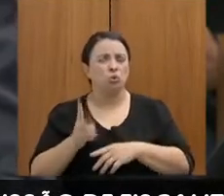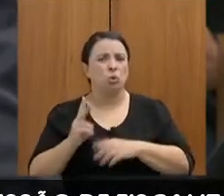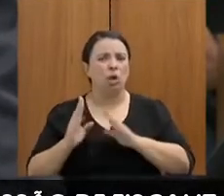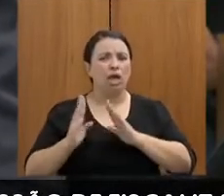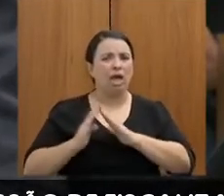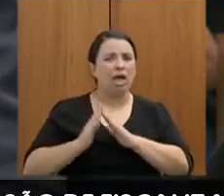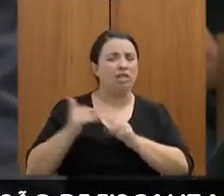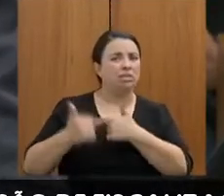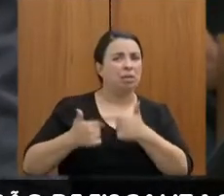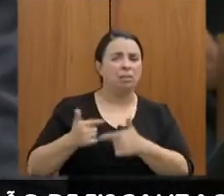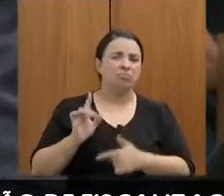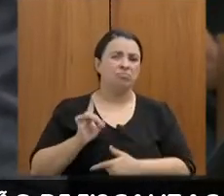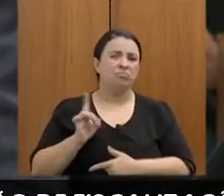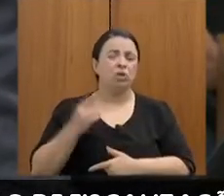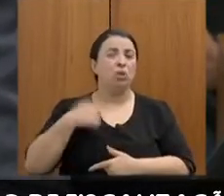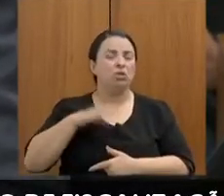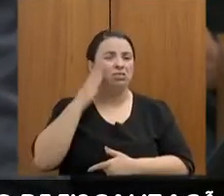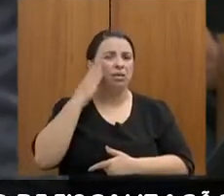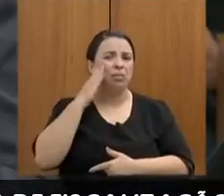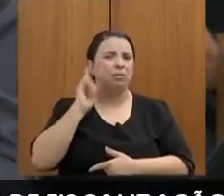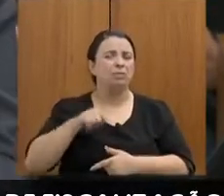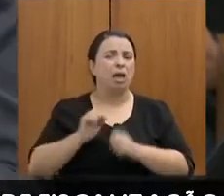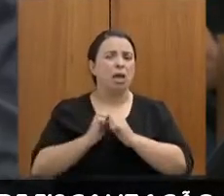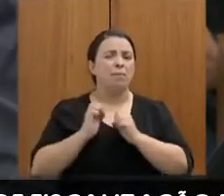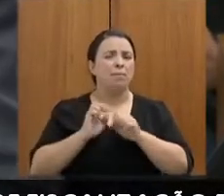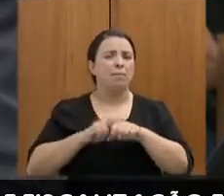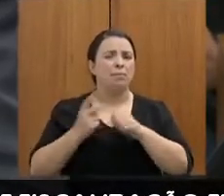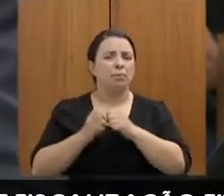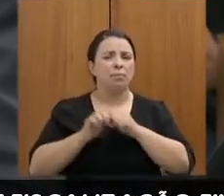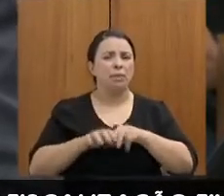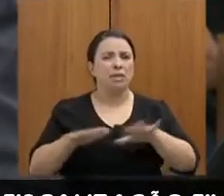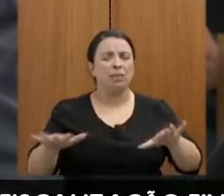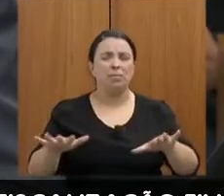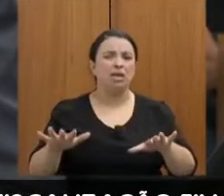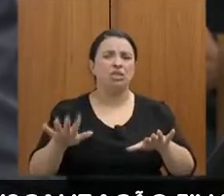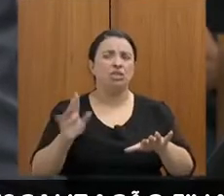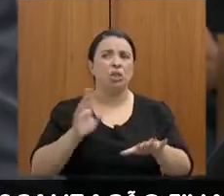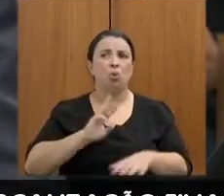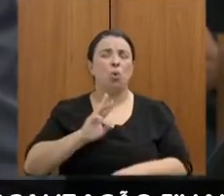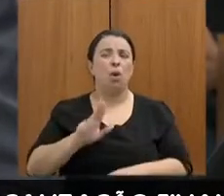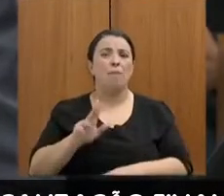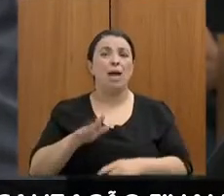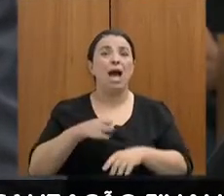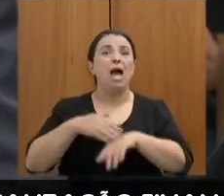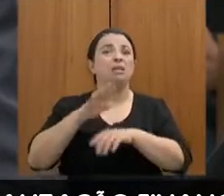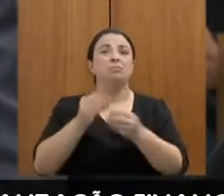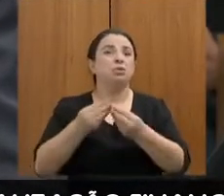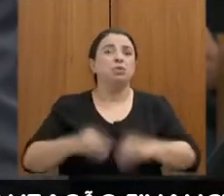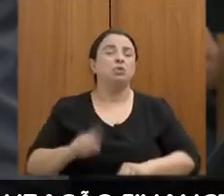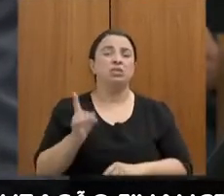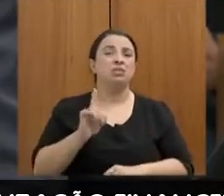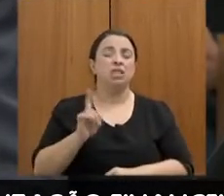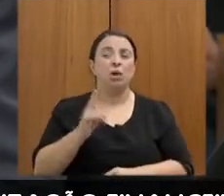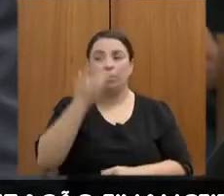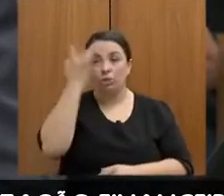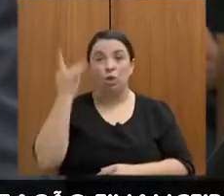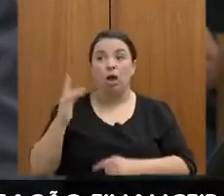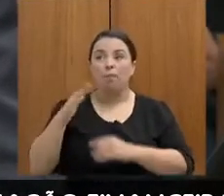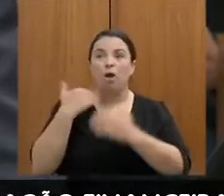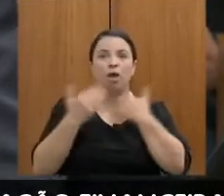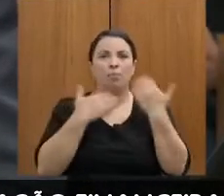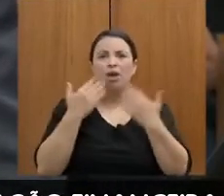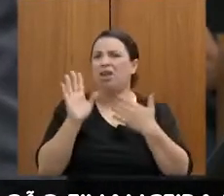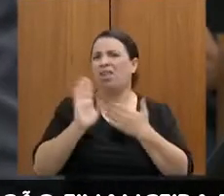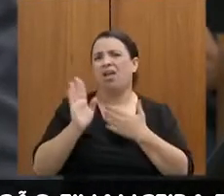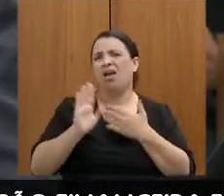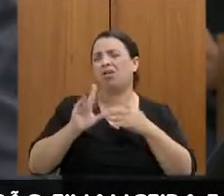controlada a pandemia, a já não vê as pessoas, as próprias pessoas, cidadãos também podem até ver que no seu lado não morre mais ninguém de Covid, as pessoas estão